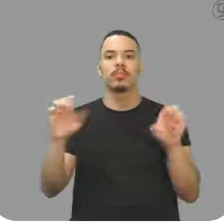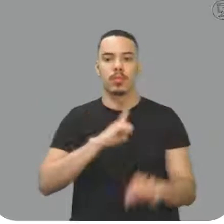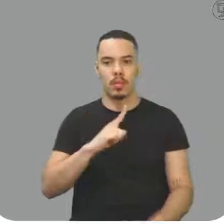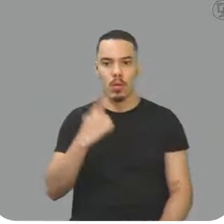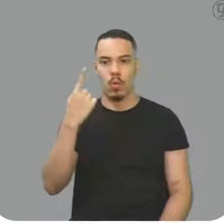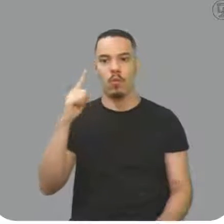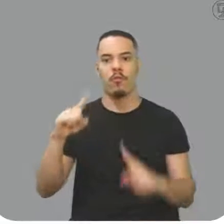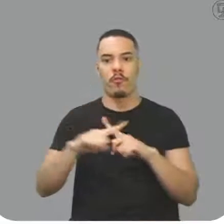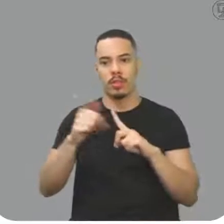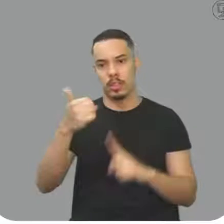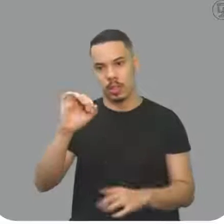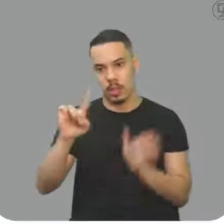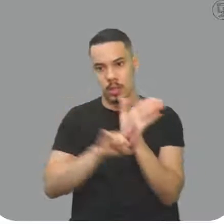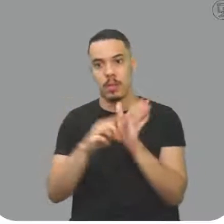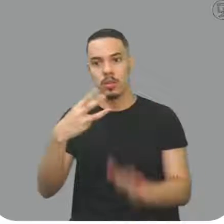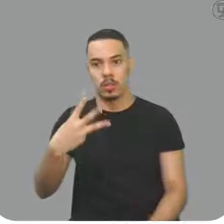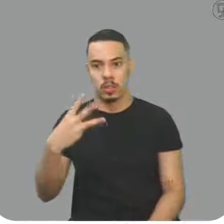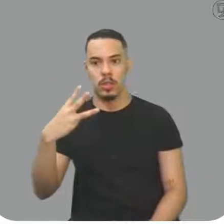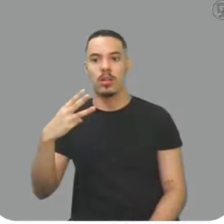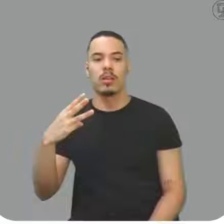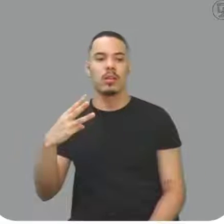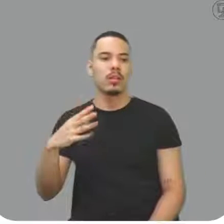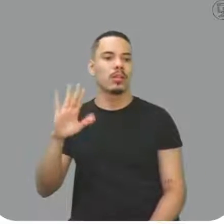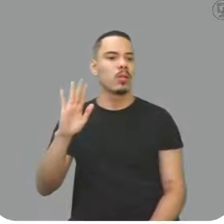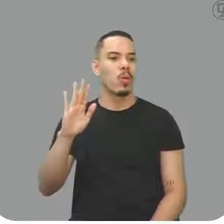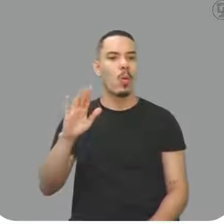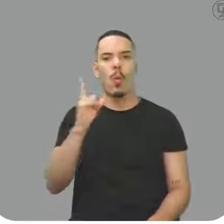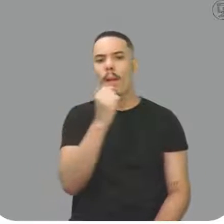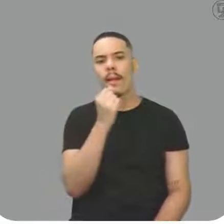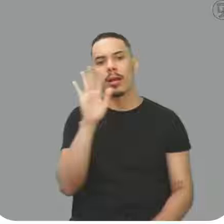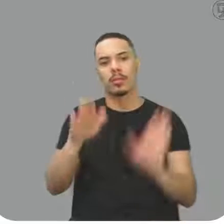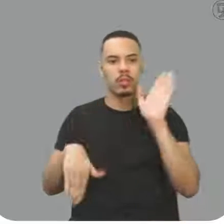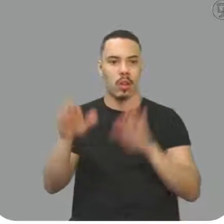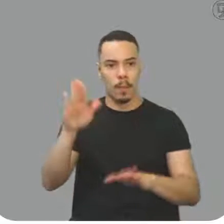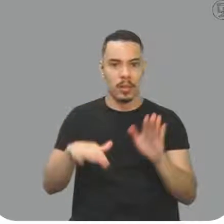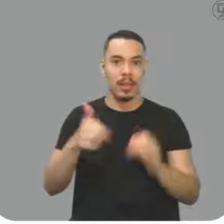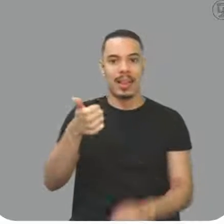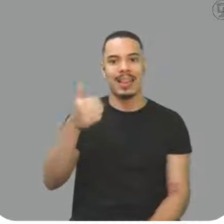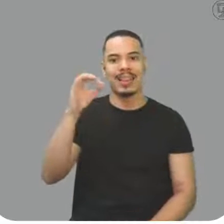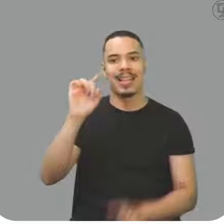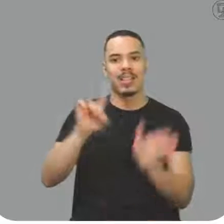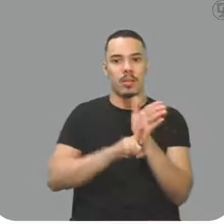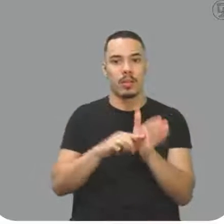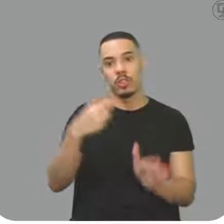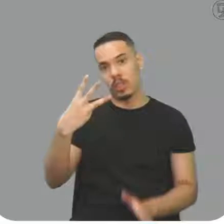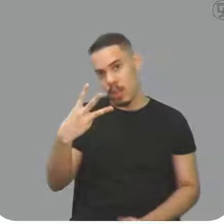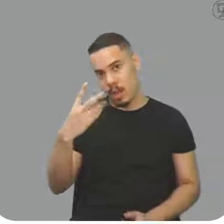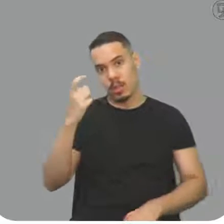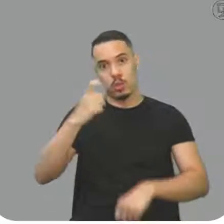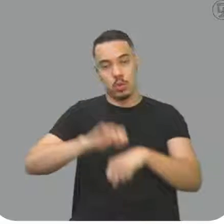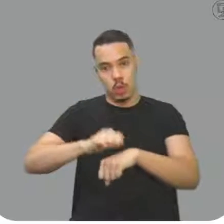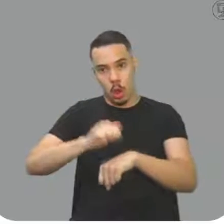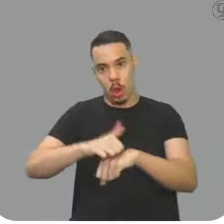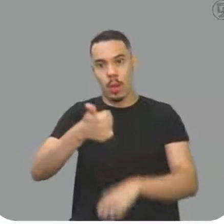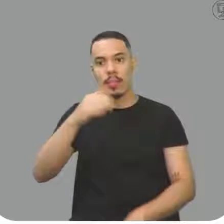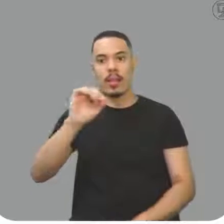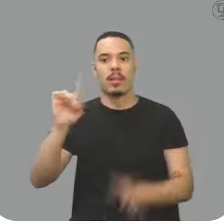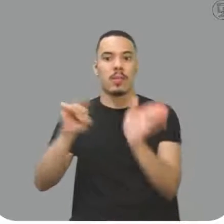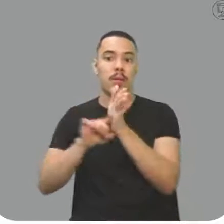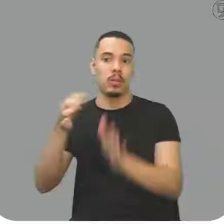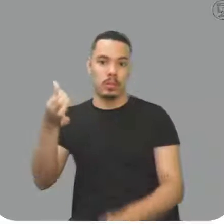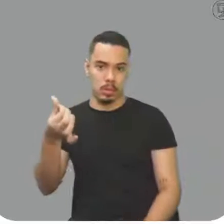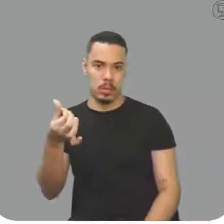a menos 3. O líquido, geralmente, é 10 a menos 3, tá, pessoal? O sólido é 10 a menos 6. Então,